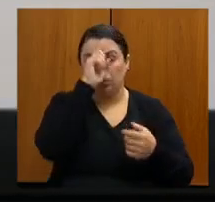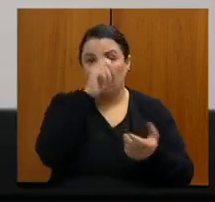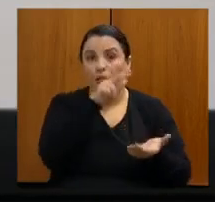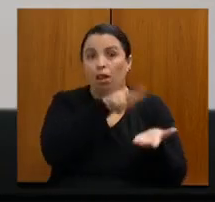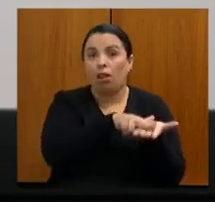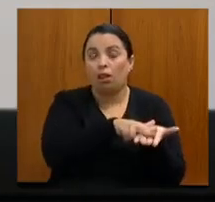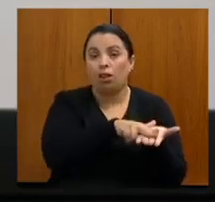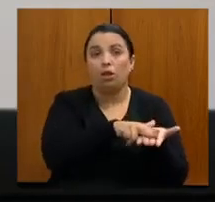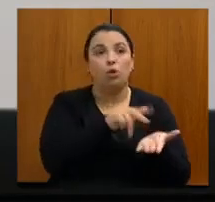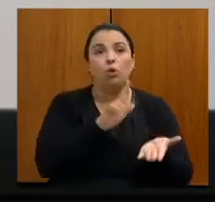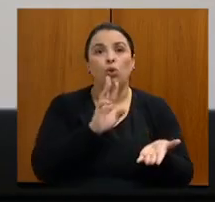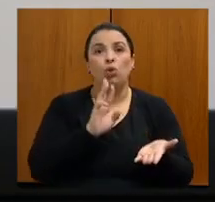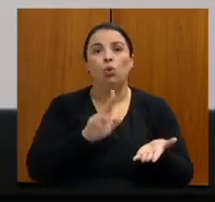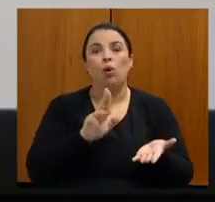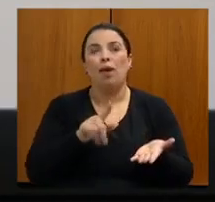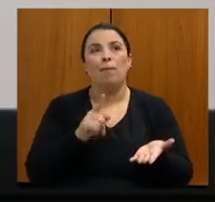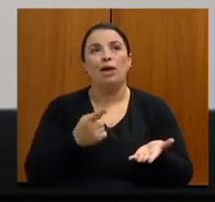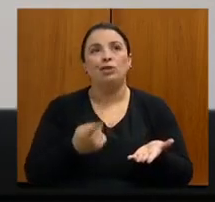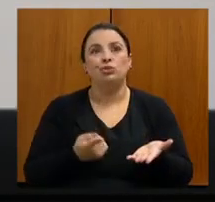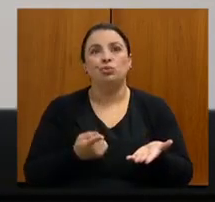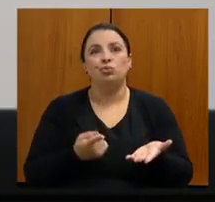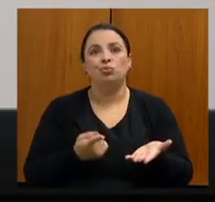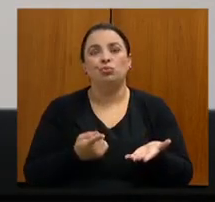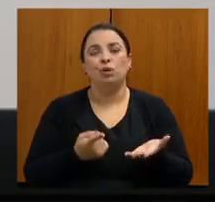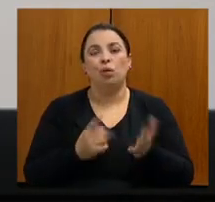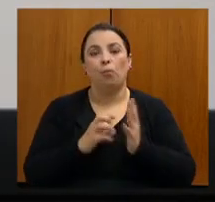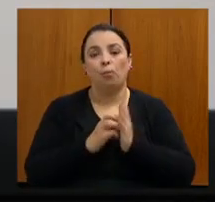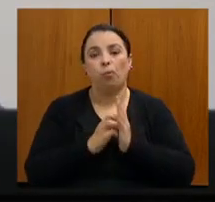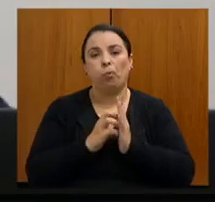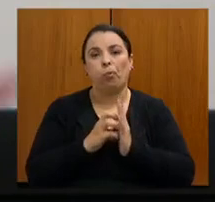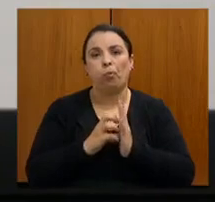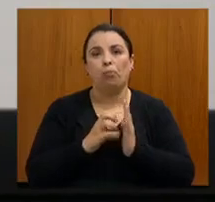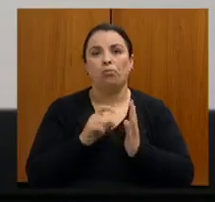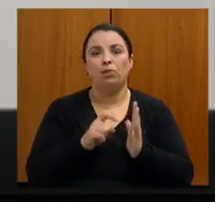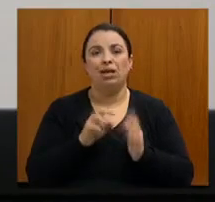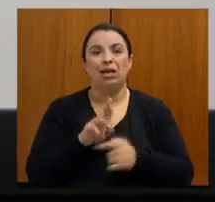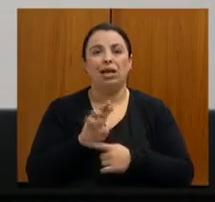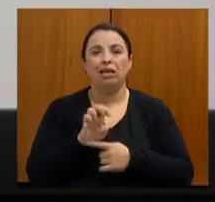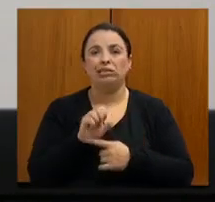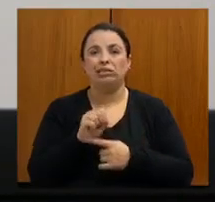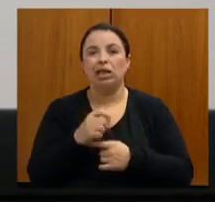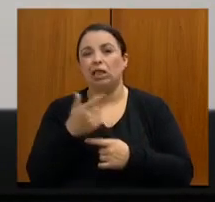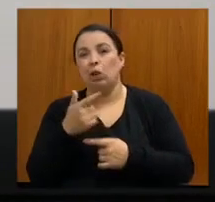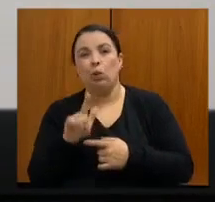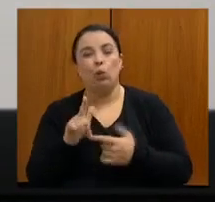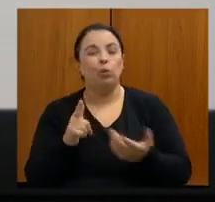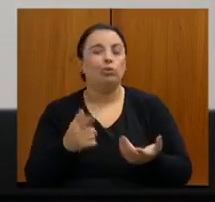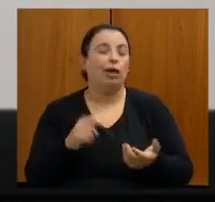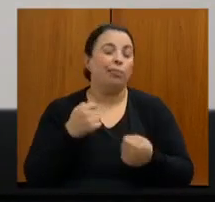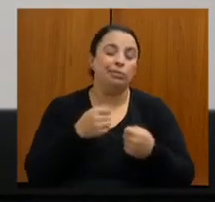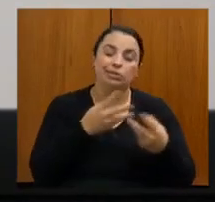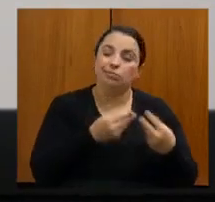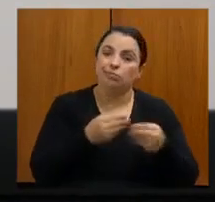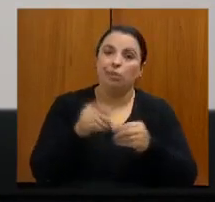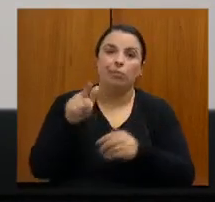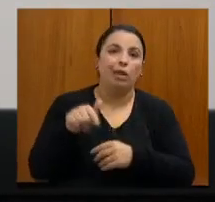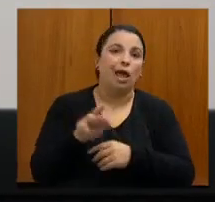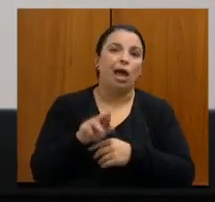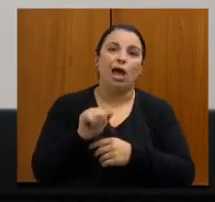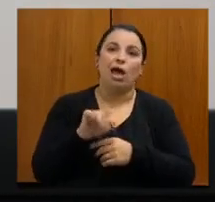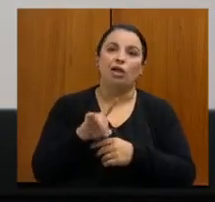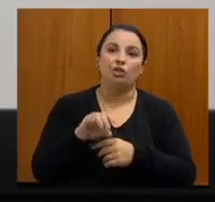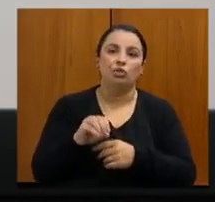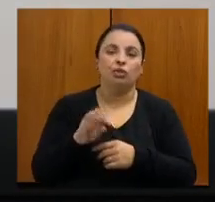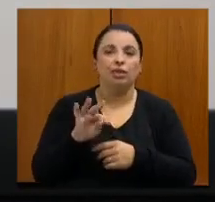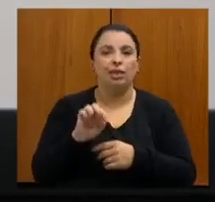mais um tumor ressecável, aí ele passa para um tratamento paliativo e é encaminhado para a radioquimioterapia. Porque durante esse